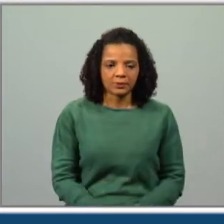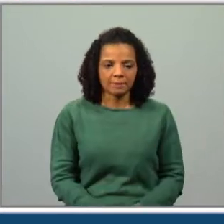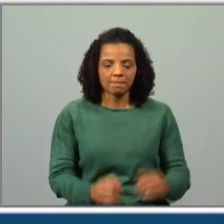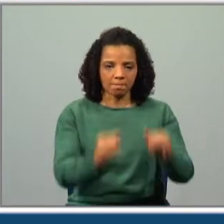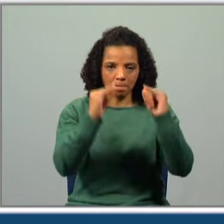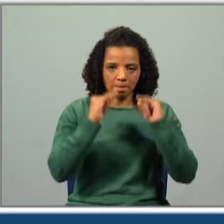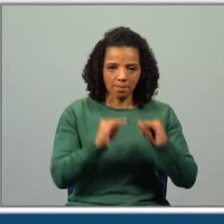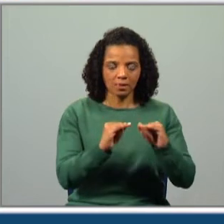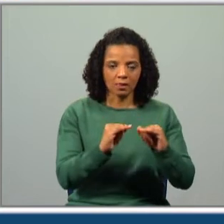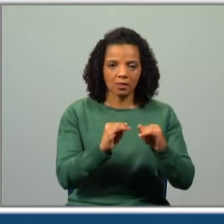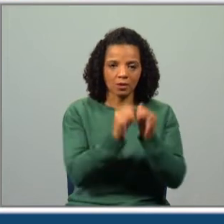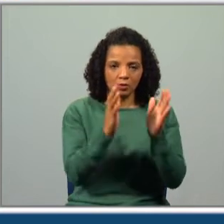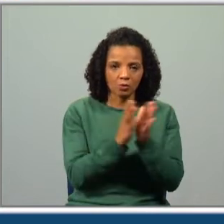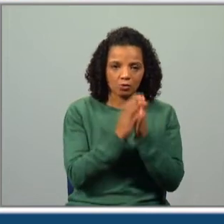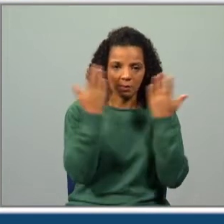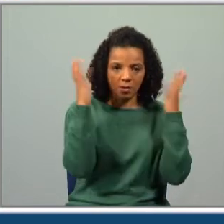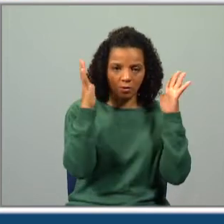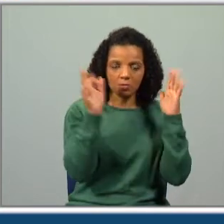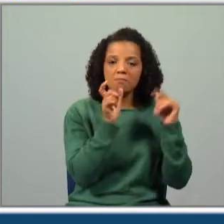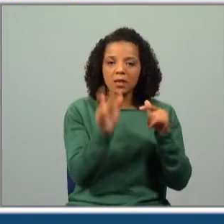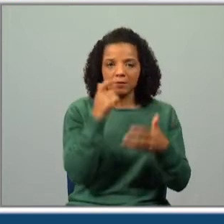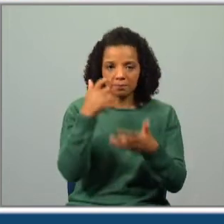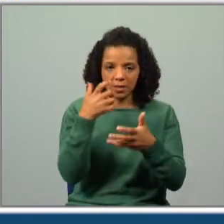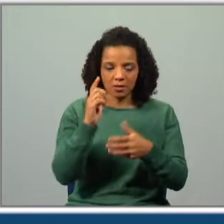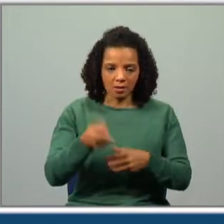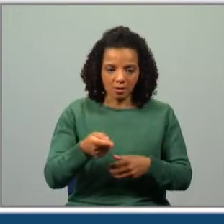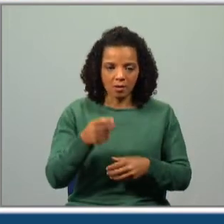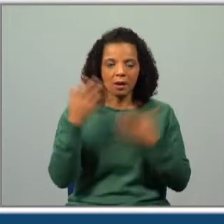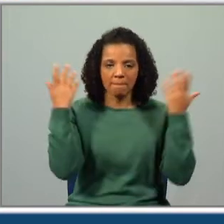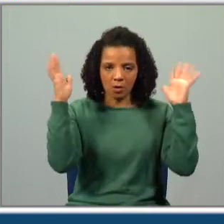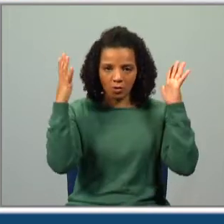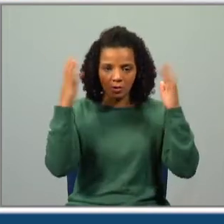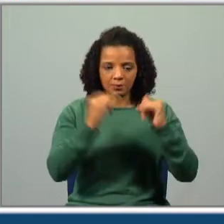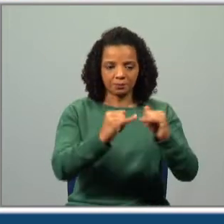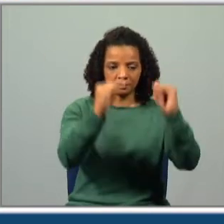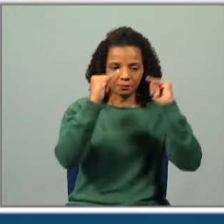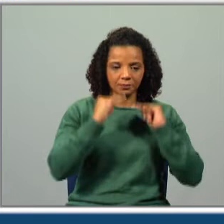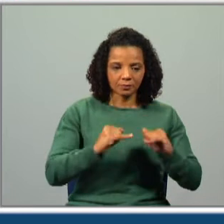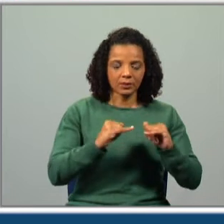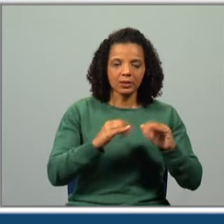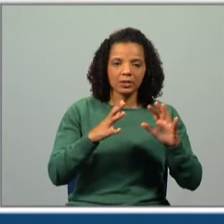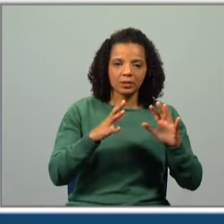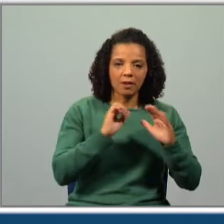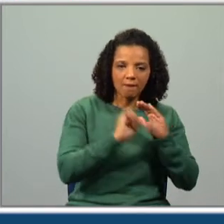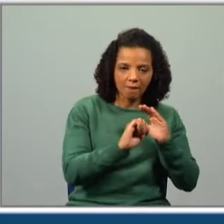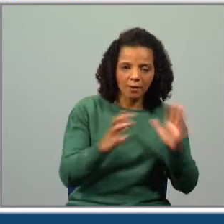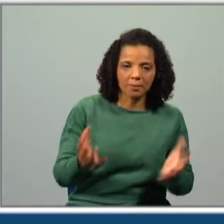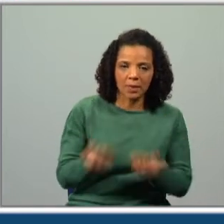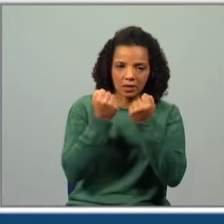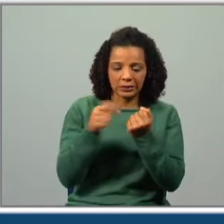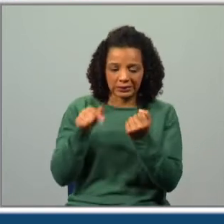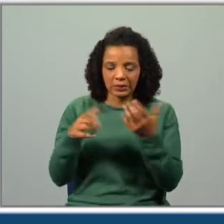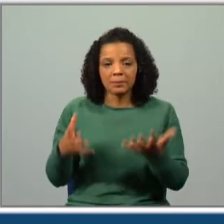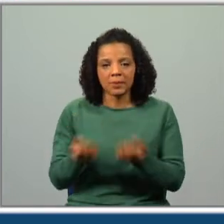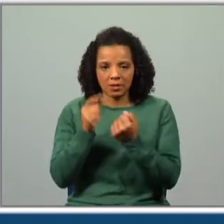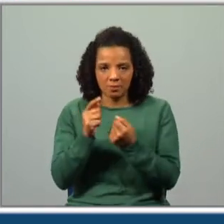Todos aplaudiam. Aqui a palavra sublinhada é aplaudiam. O seu desejo. Desejo é,